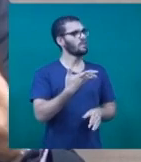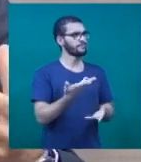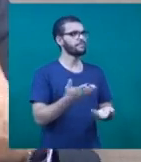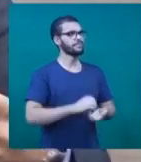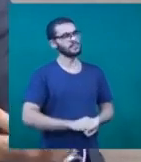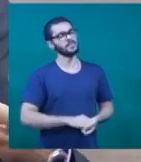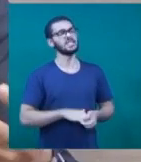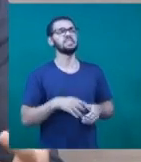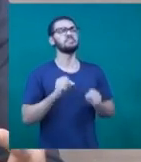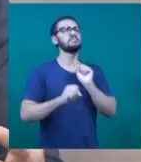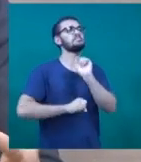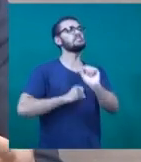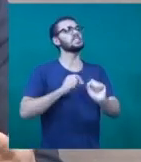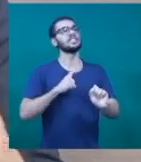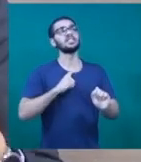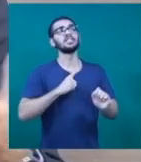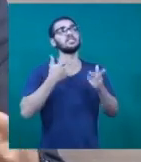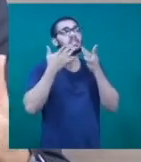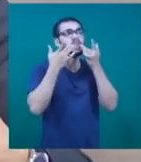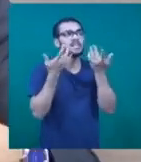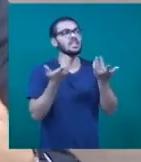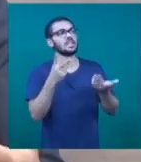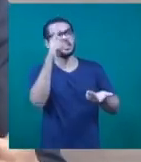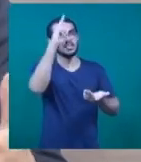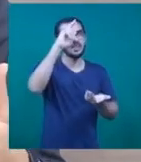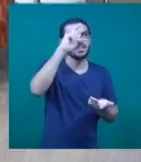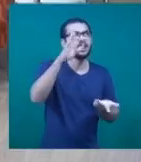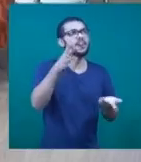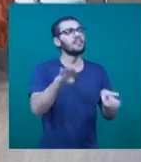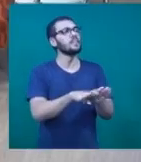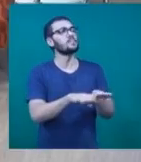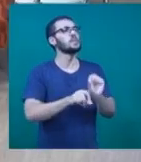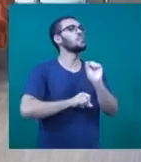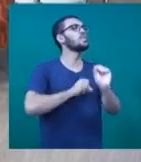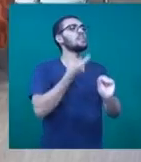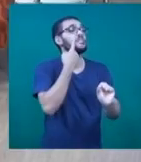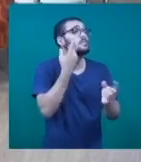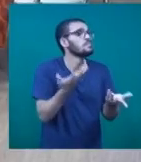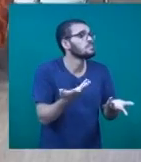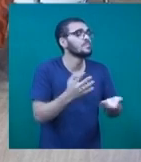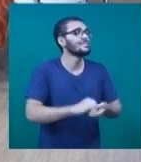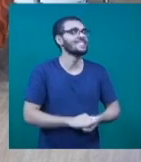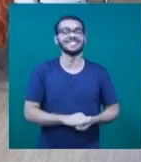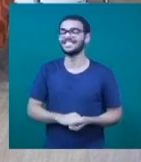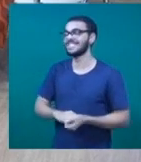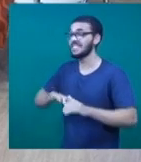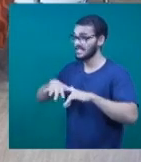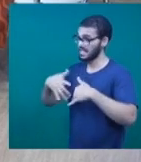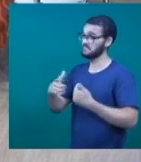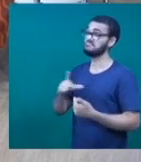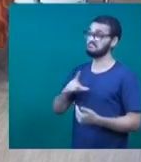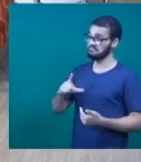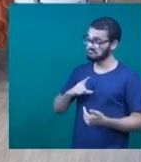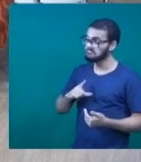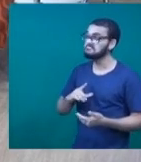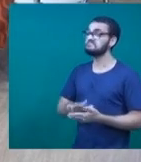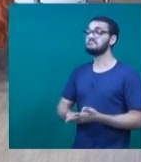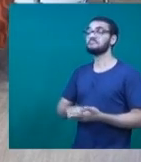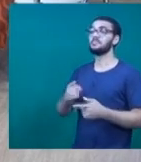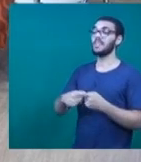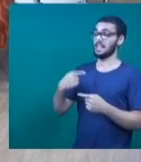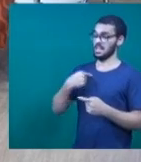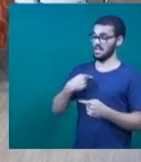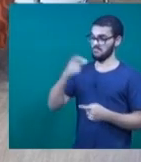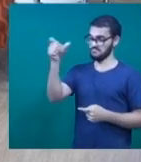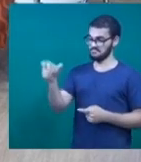O que a gente passa nessa peça? Tem muita história também? O que as pessoas podem conferir? Sim, tem muita história porque eu